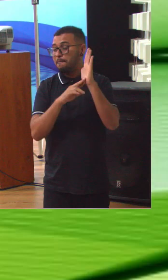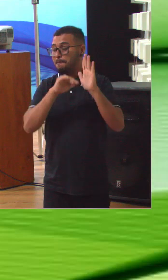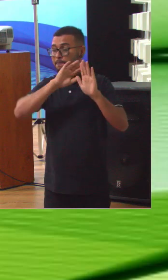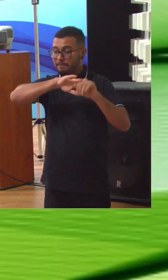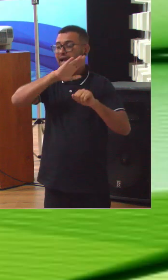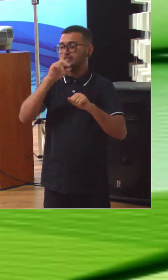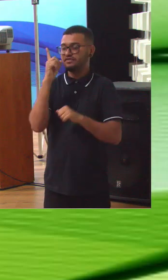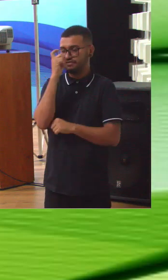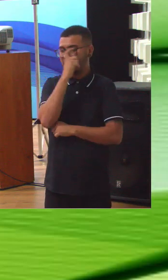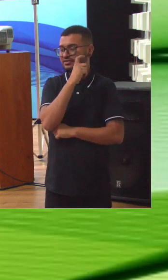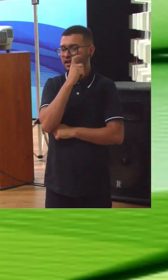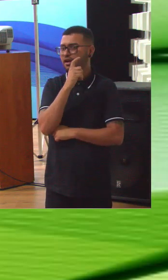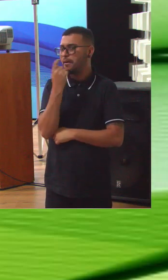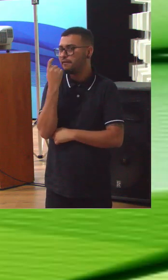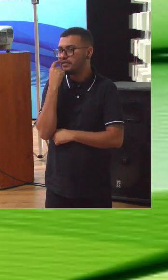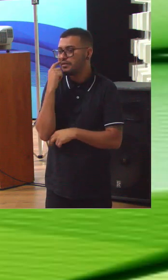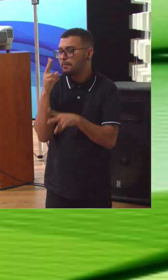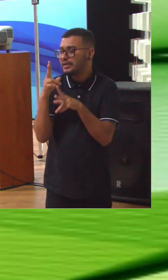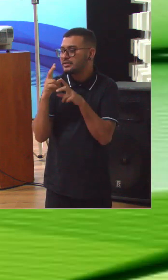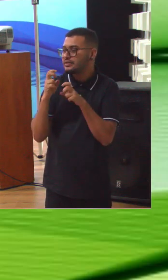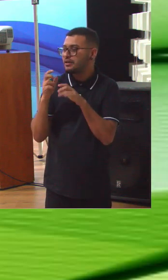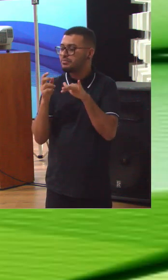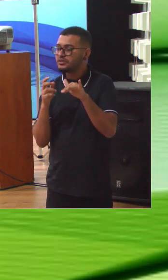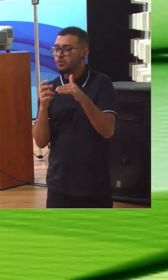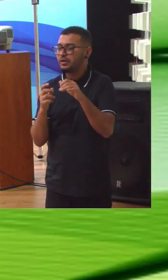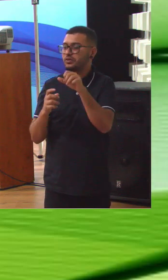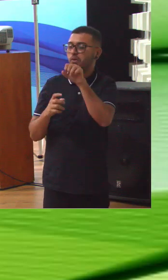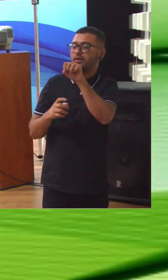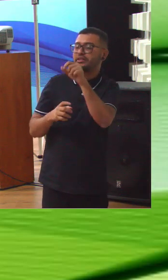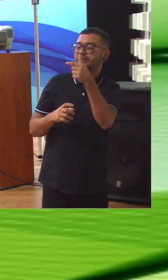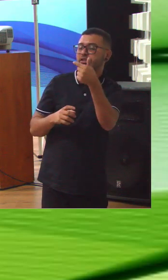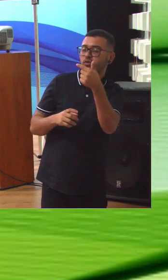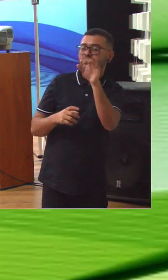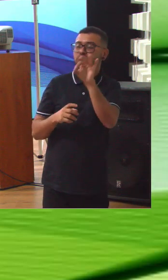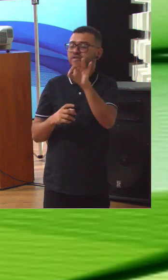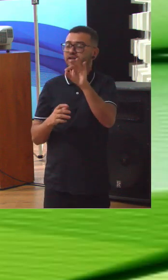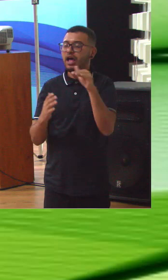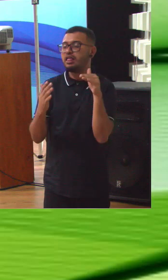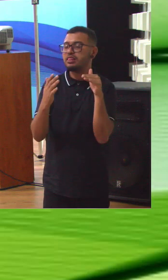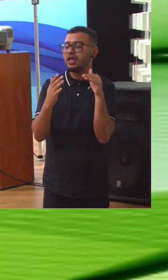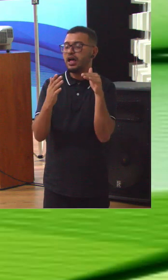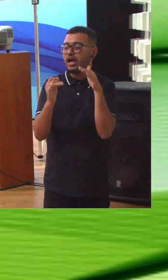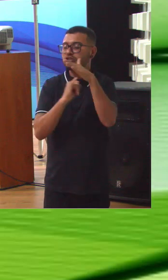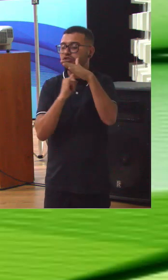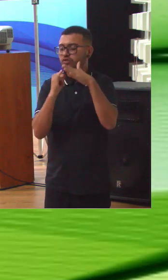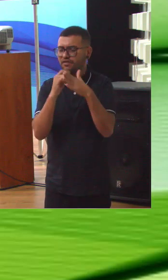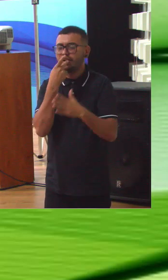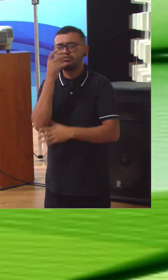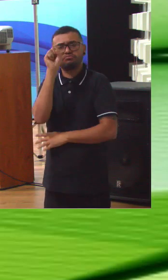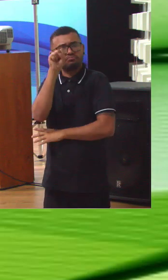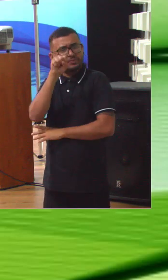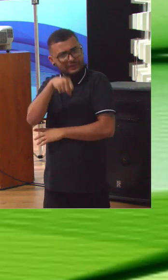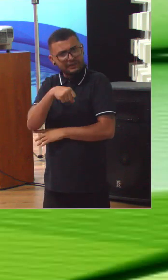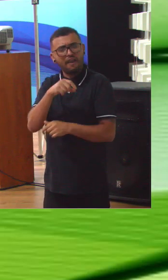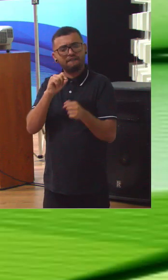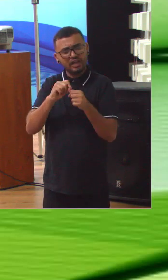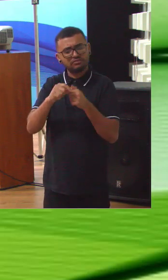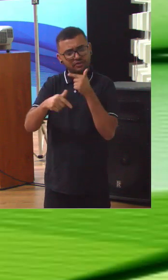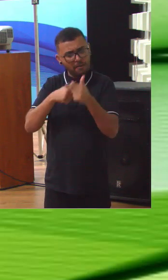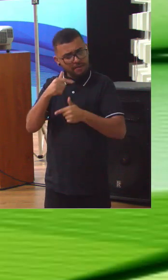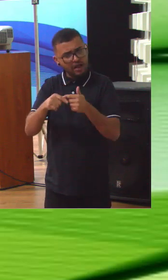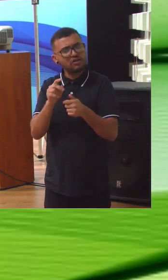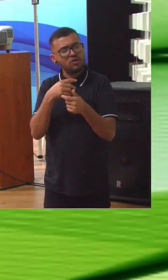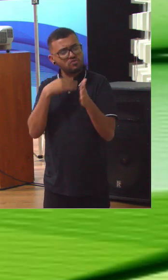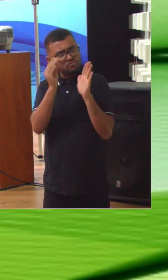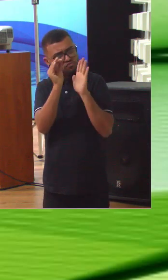E mesmo assim, nós temos mantido aí alguma coisa em torno de 82% das organizações afirmando faço sim esse processo.